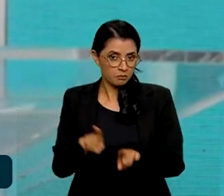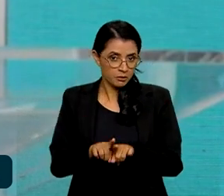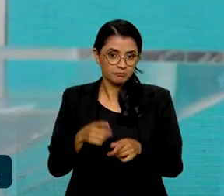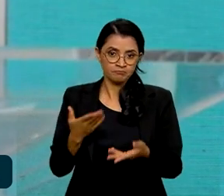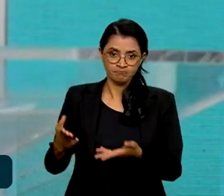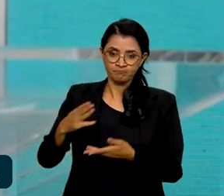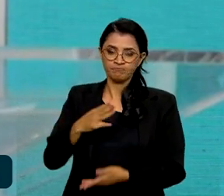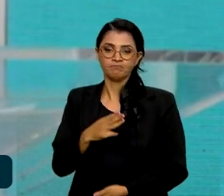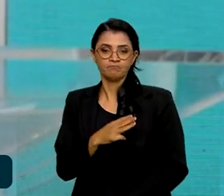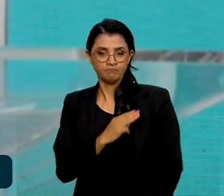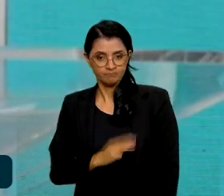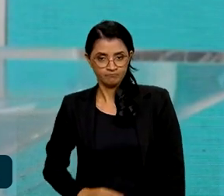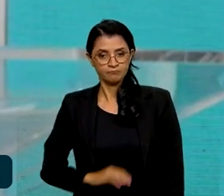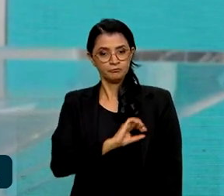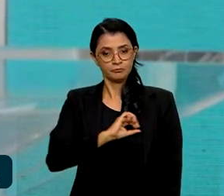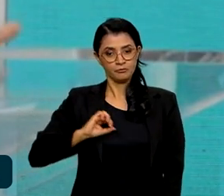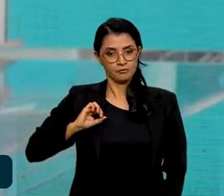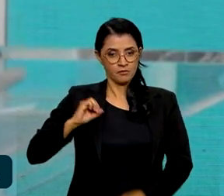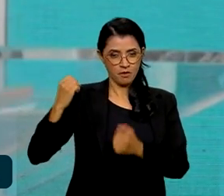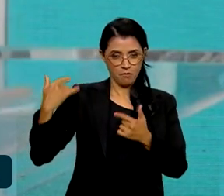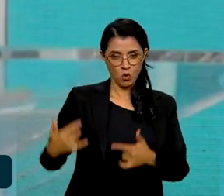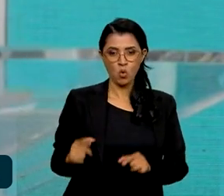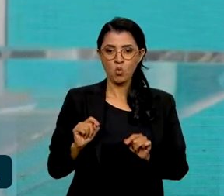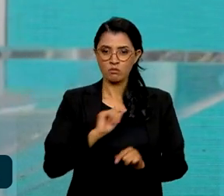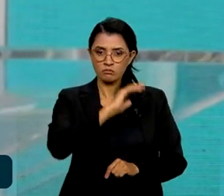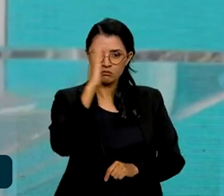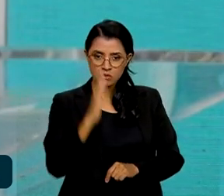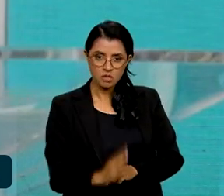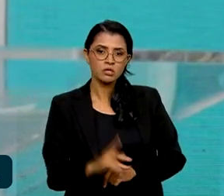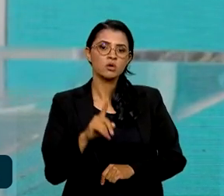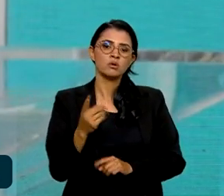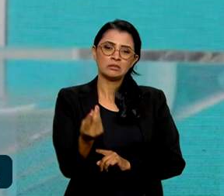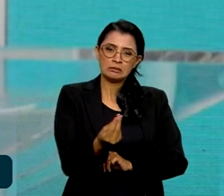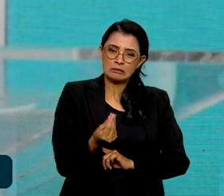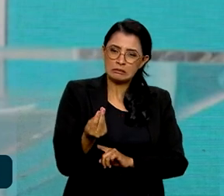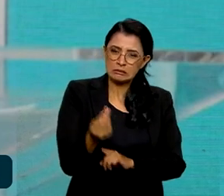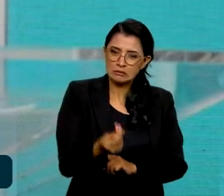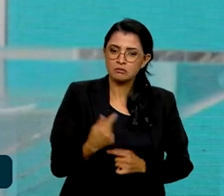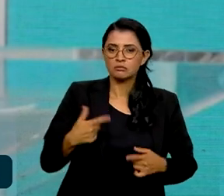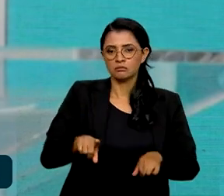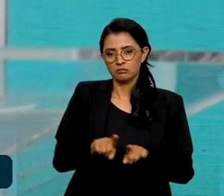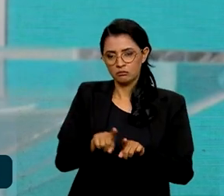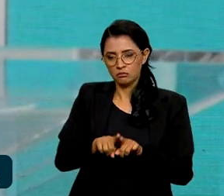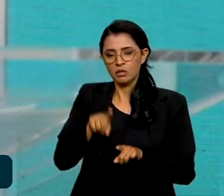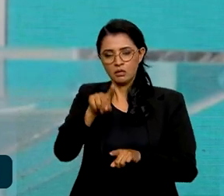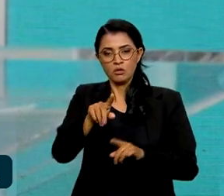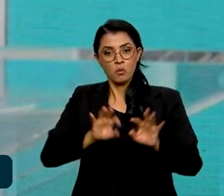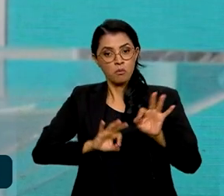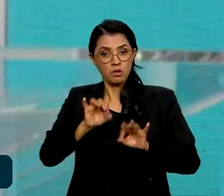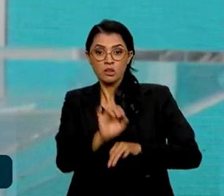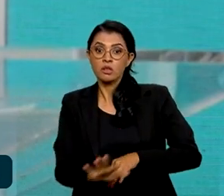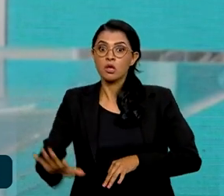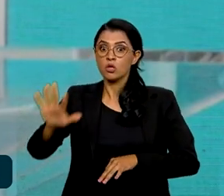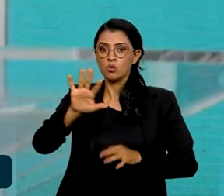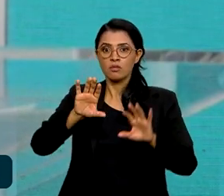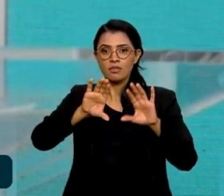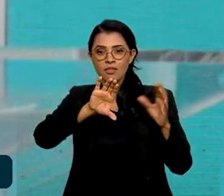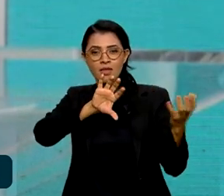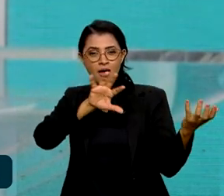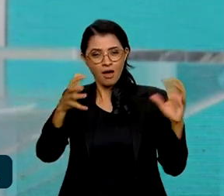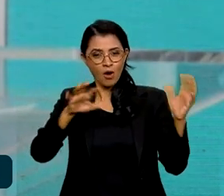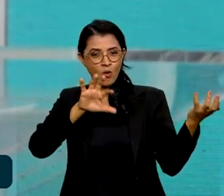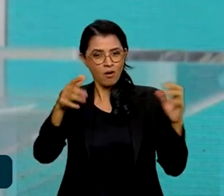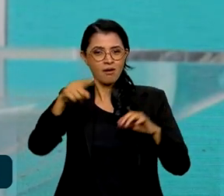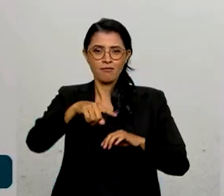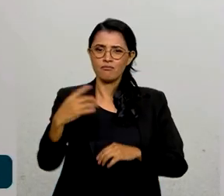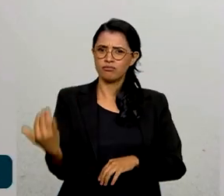Marina Silva disse que o Brasil também é um país vulnerável e que o Plano Nacional do Clima será um importante